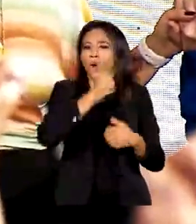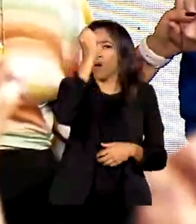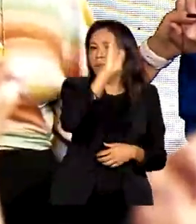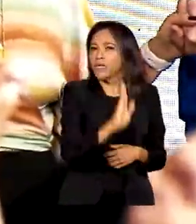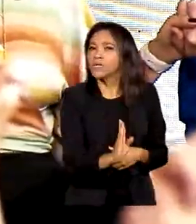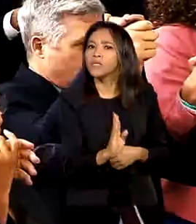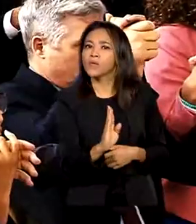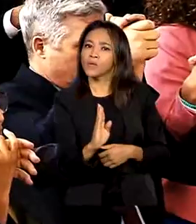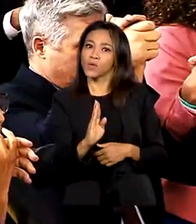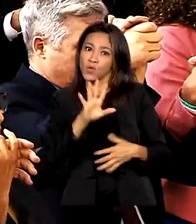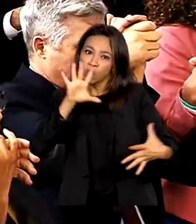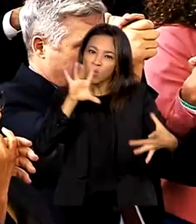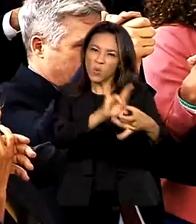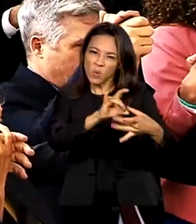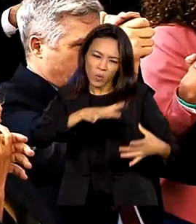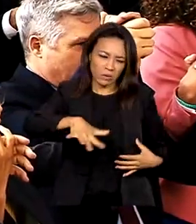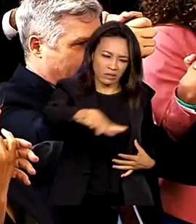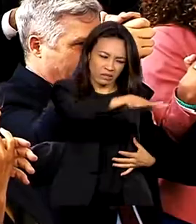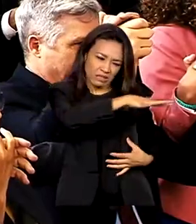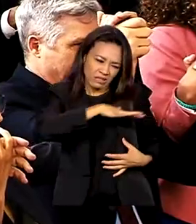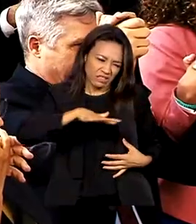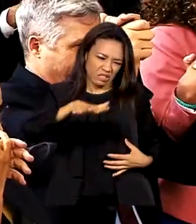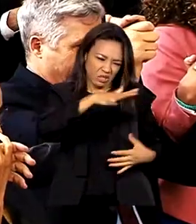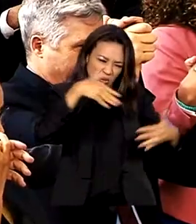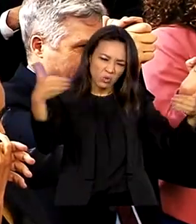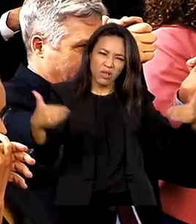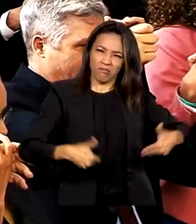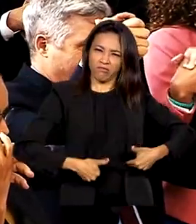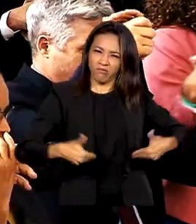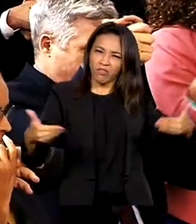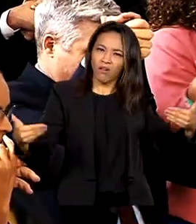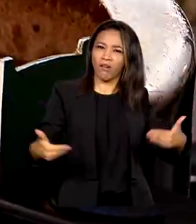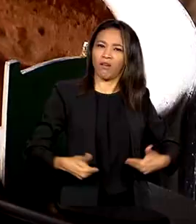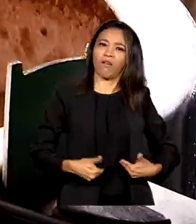do mapa da fome.